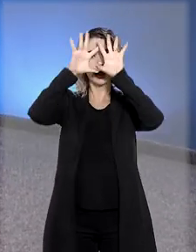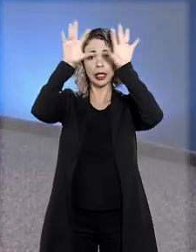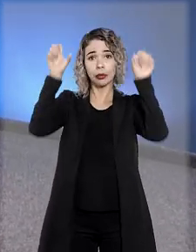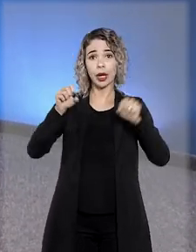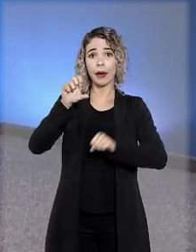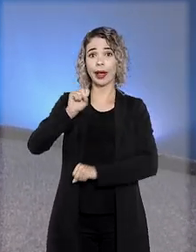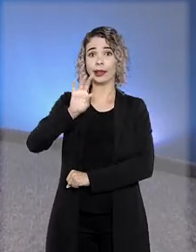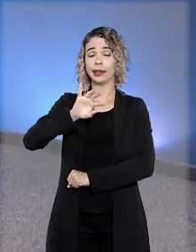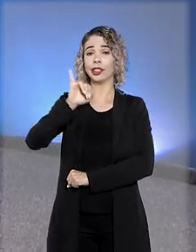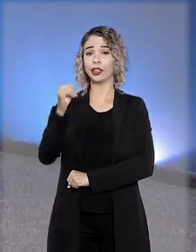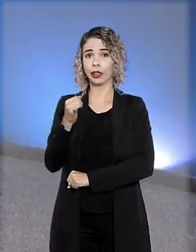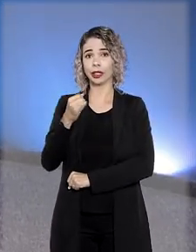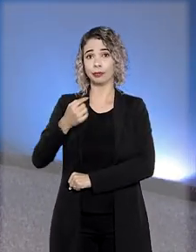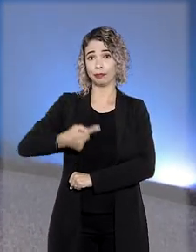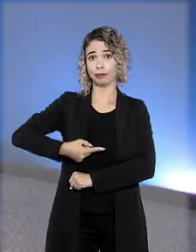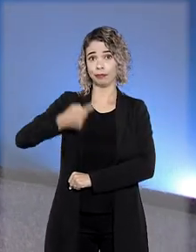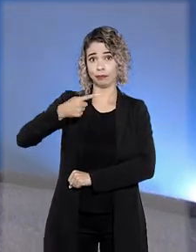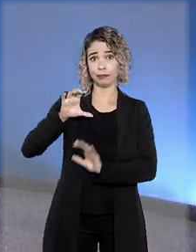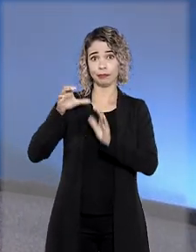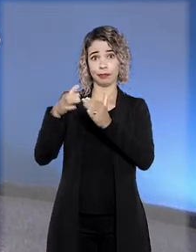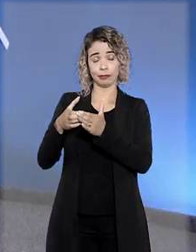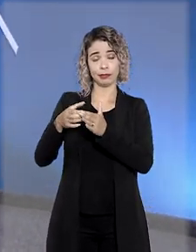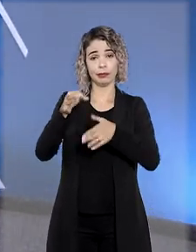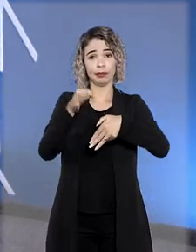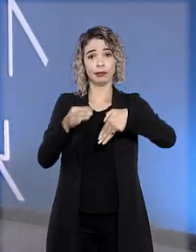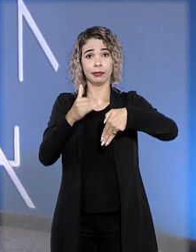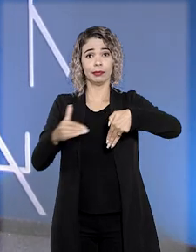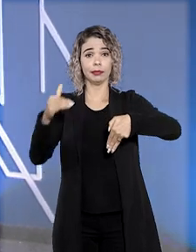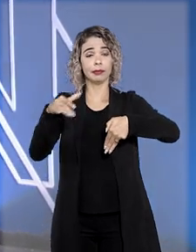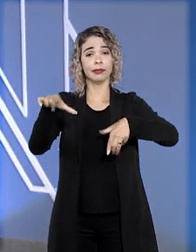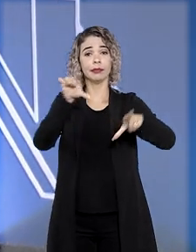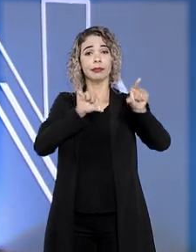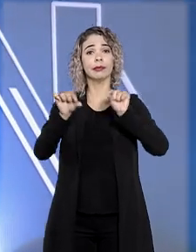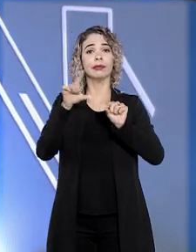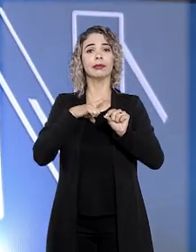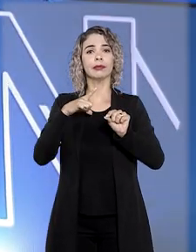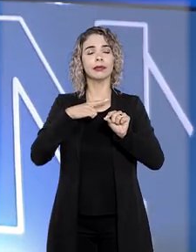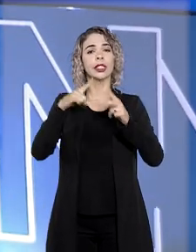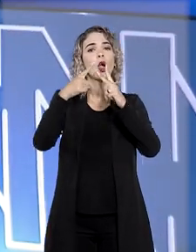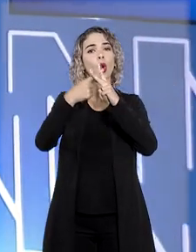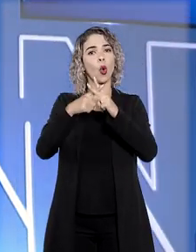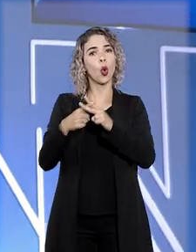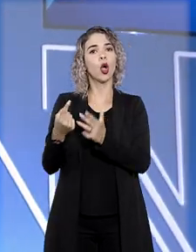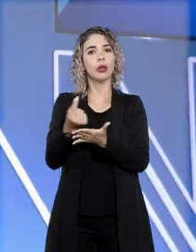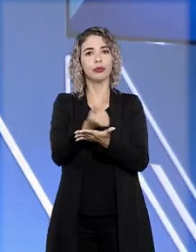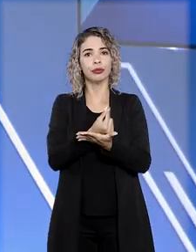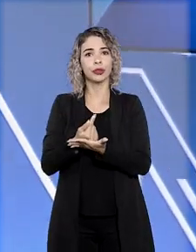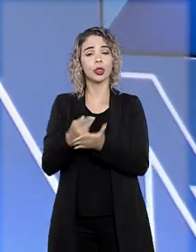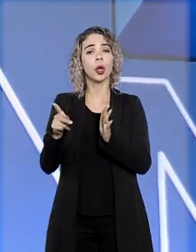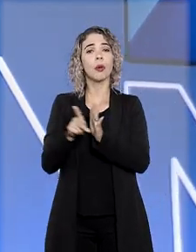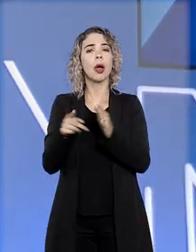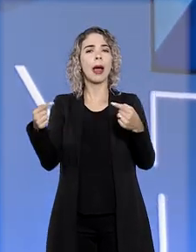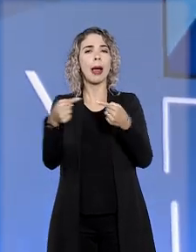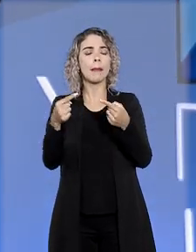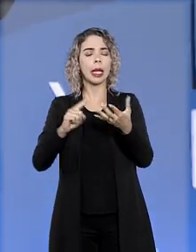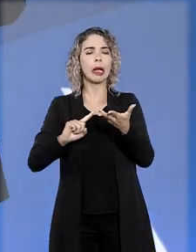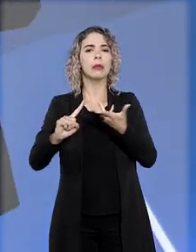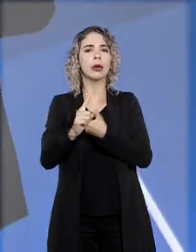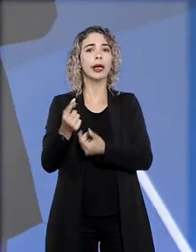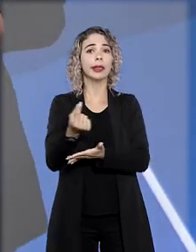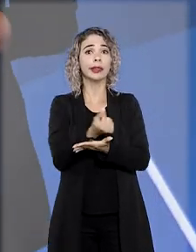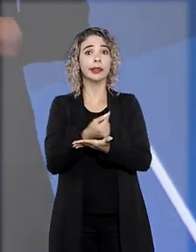da Cidadania. Na primeira sessão, os ministros definiram questões sobre a incidência de correção monetária em